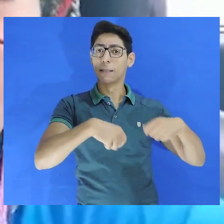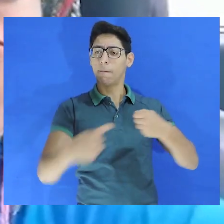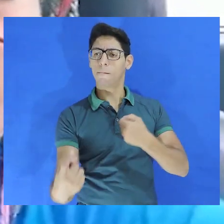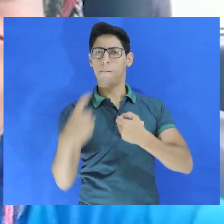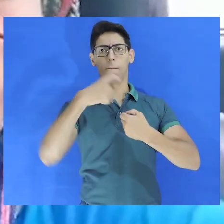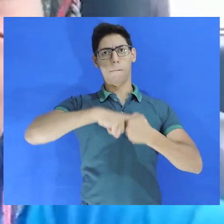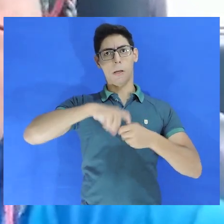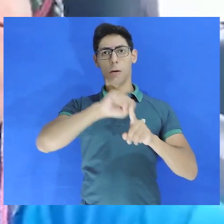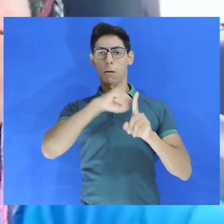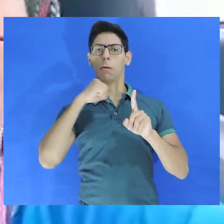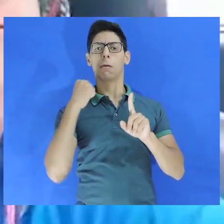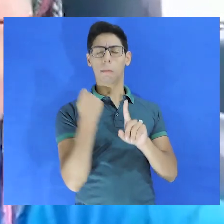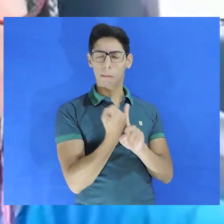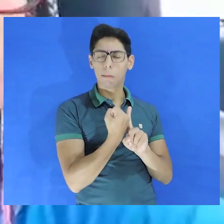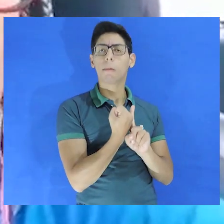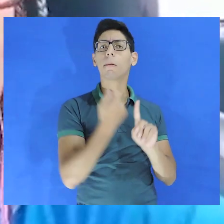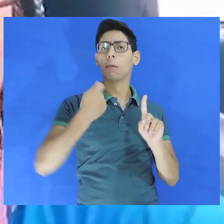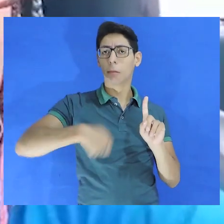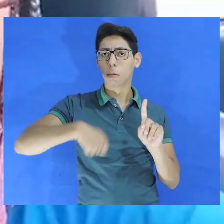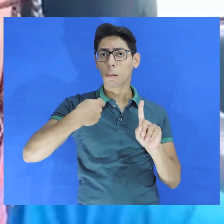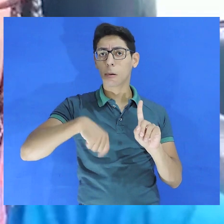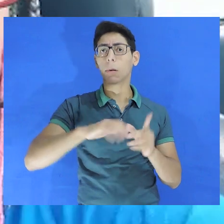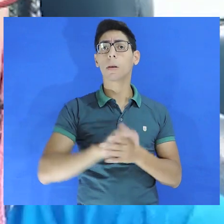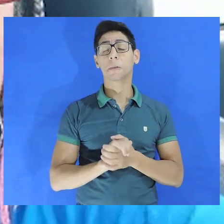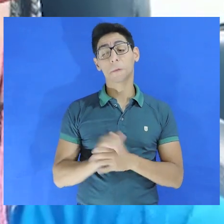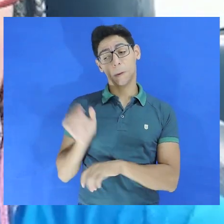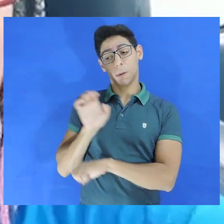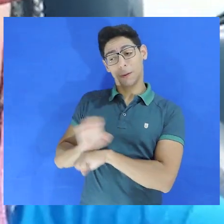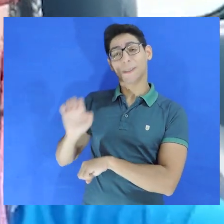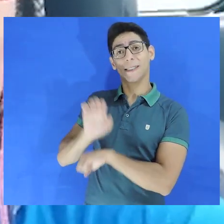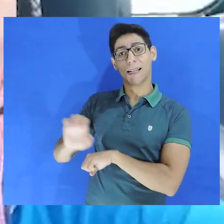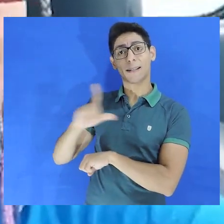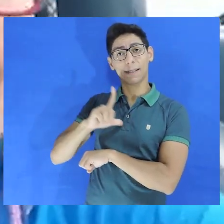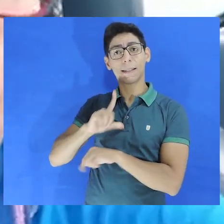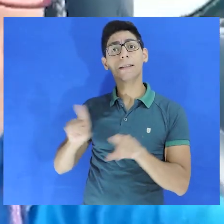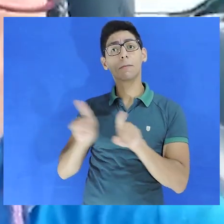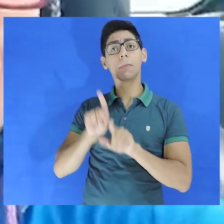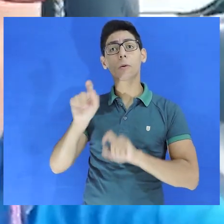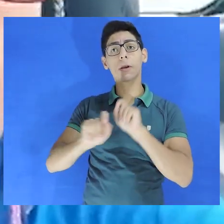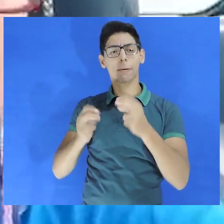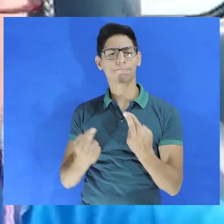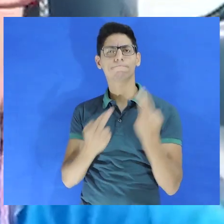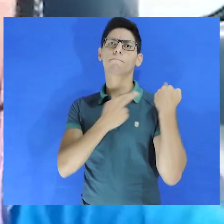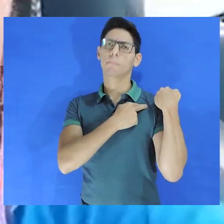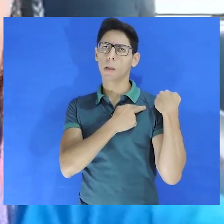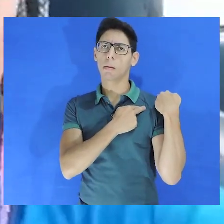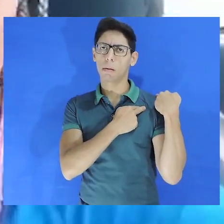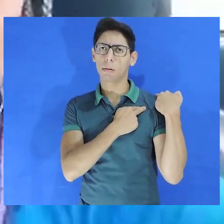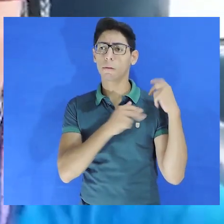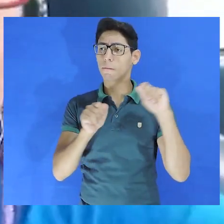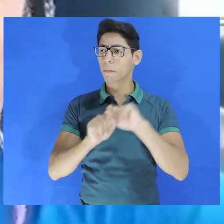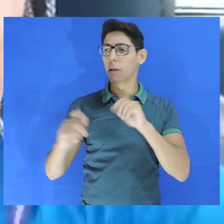ressocialização, para que ele possa retornar, então, à sociedade, o Estado tem também que cumprir com